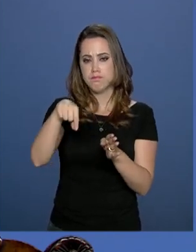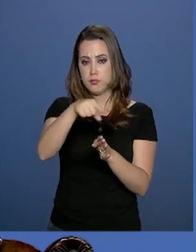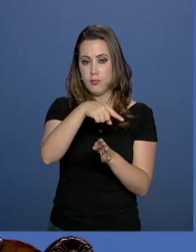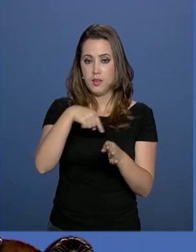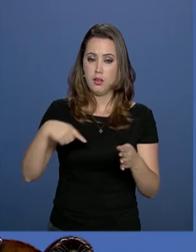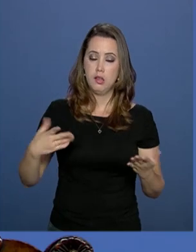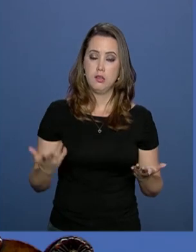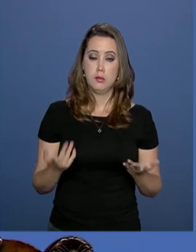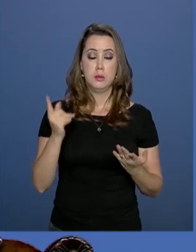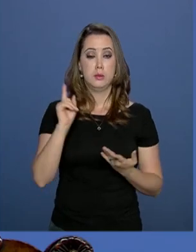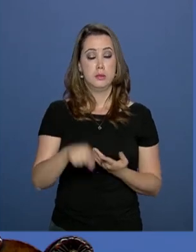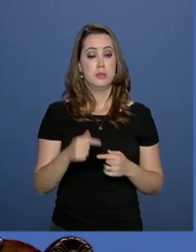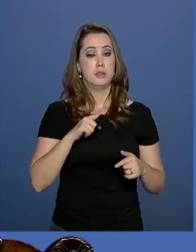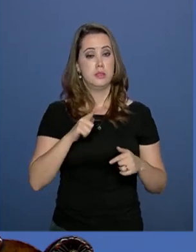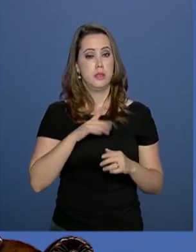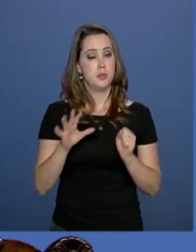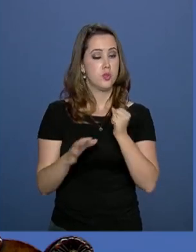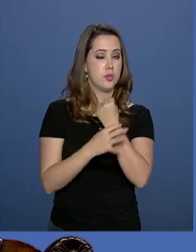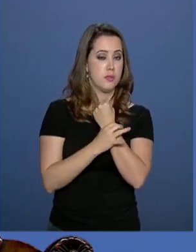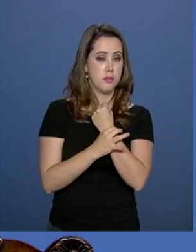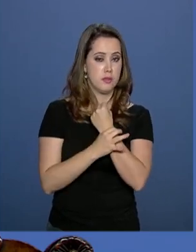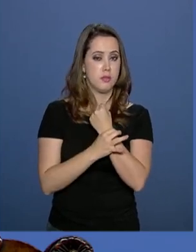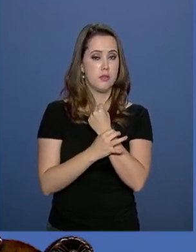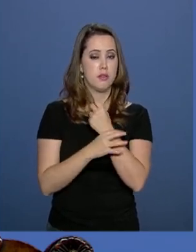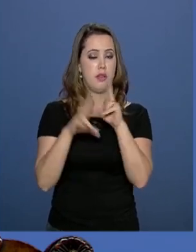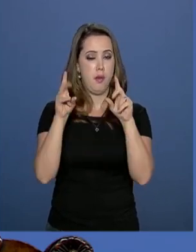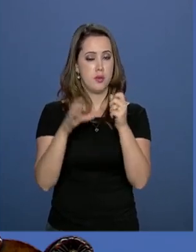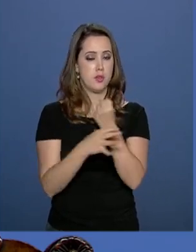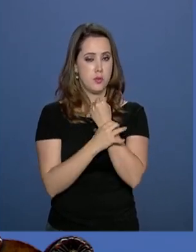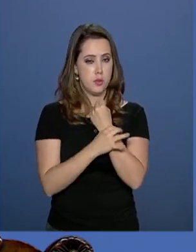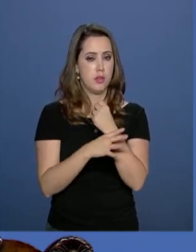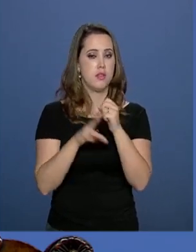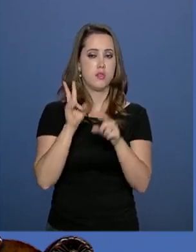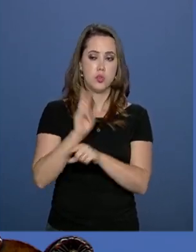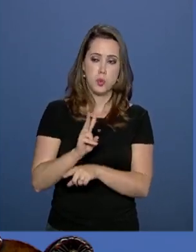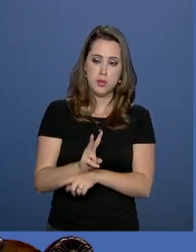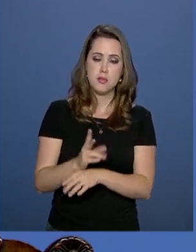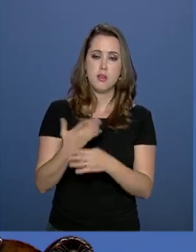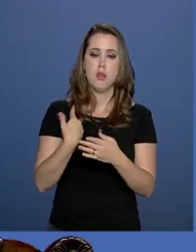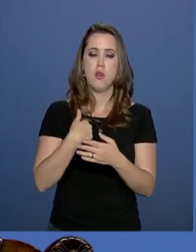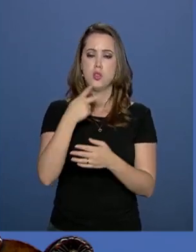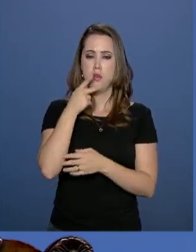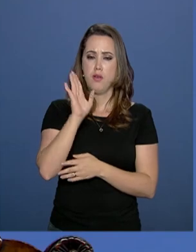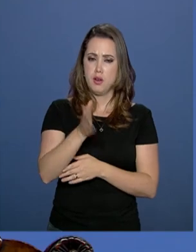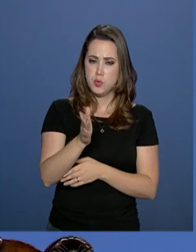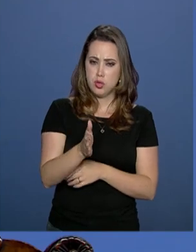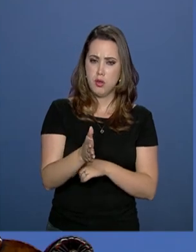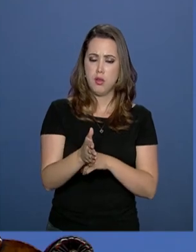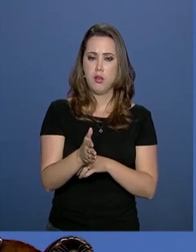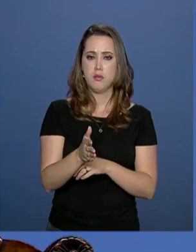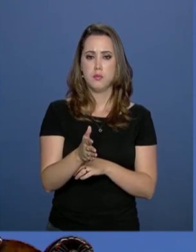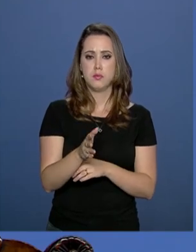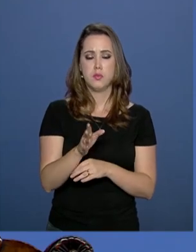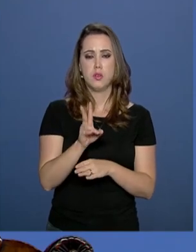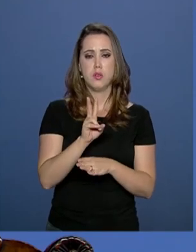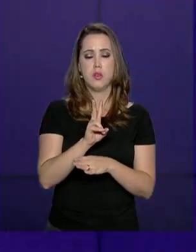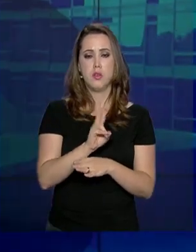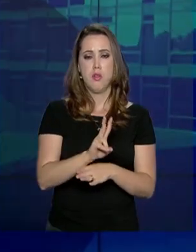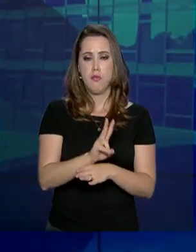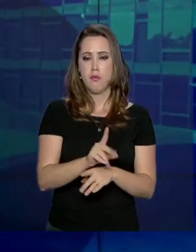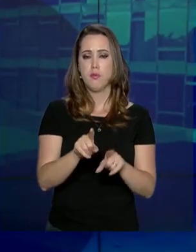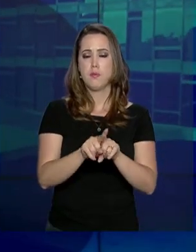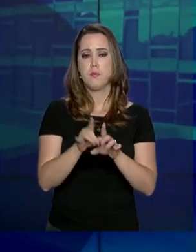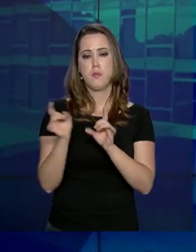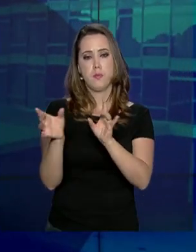temas de segurança, temas de defesa, evidentemente, como eu já mencionei, vamos falar de comércio.